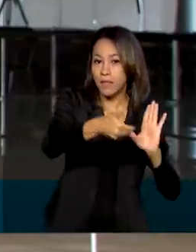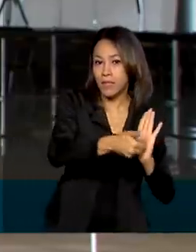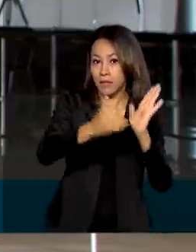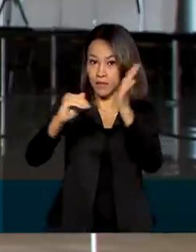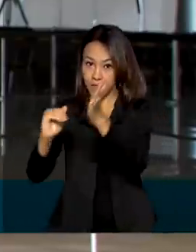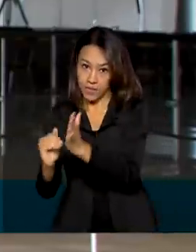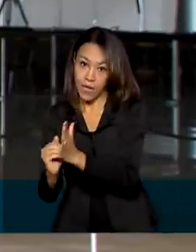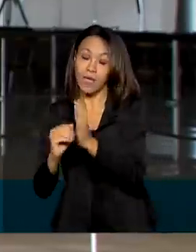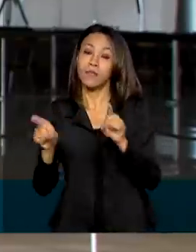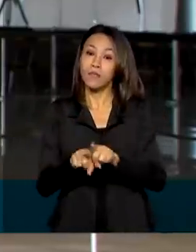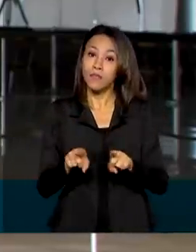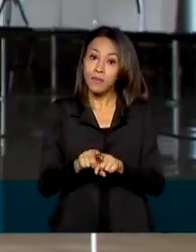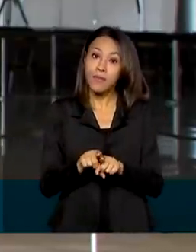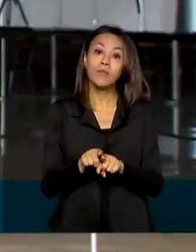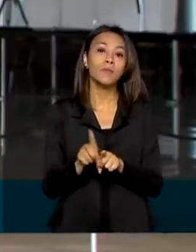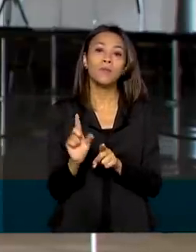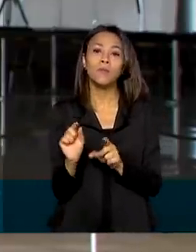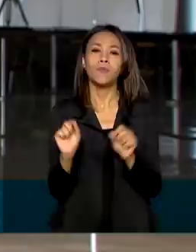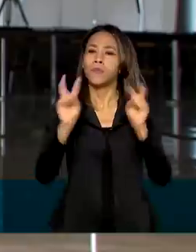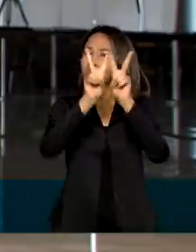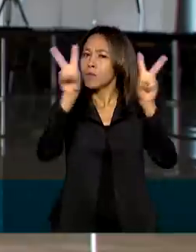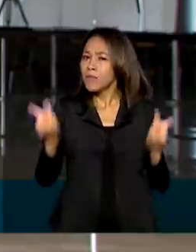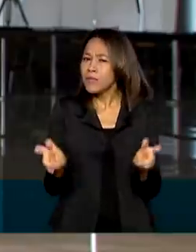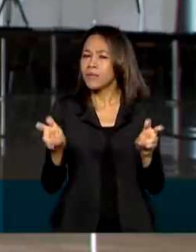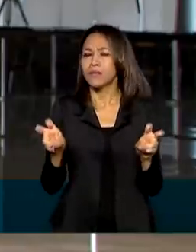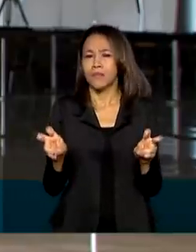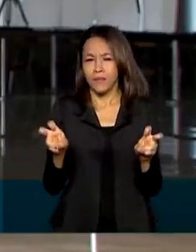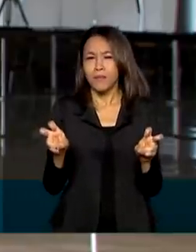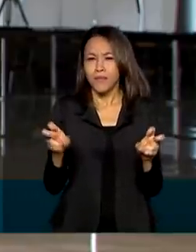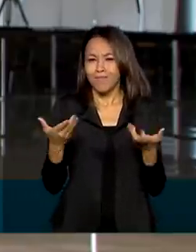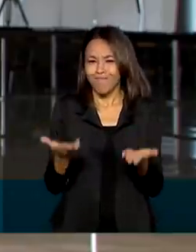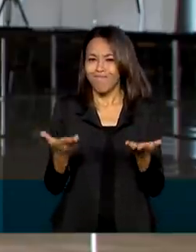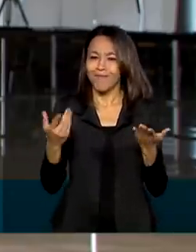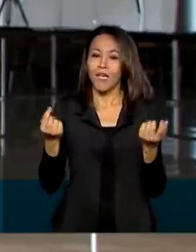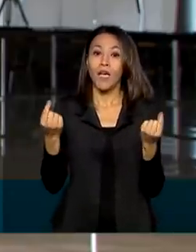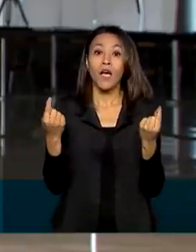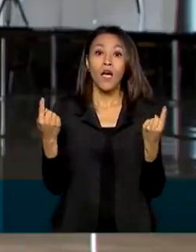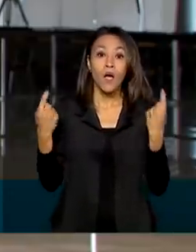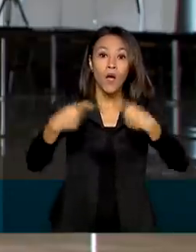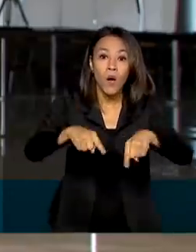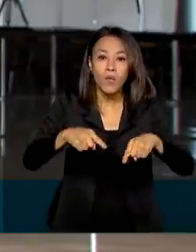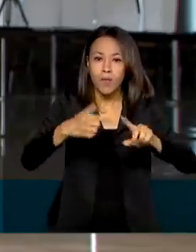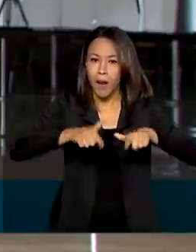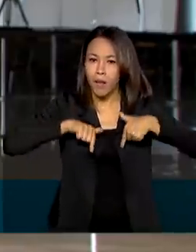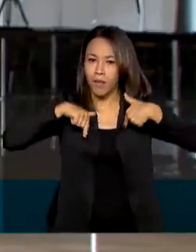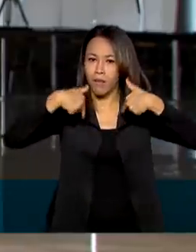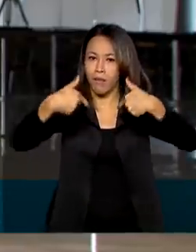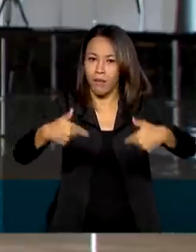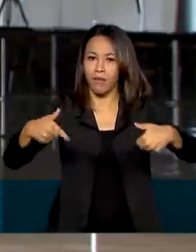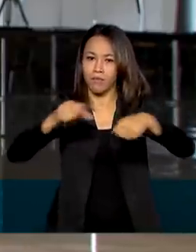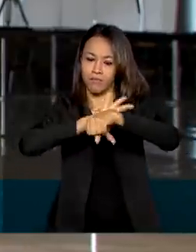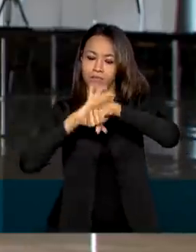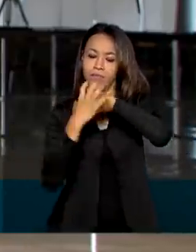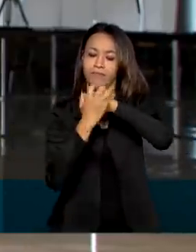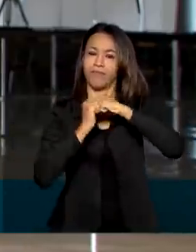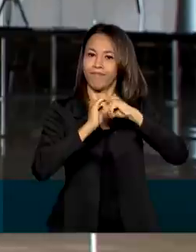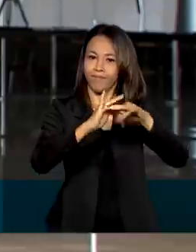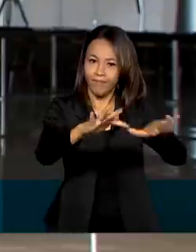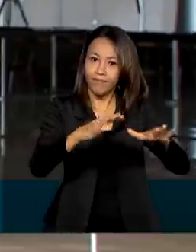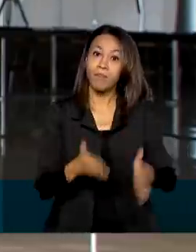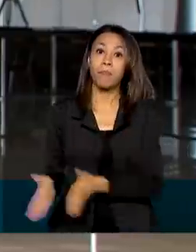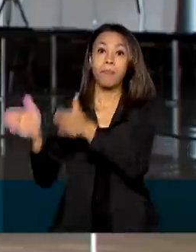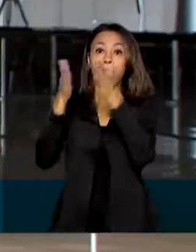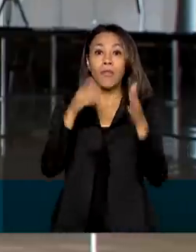Pacheco e Arthur Lira, para tratarem de assuntos relacionados ao combate da Covid-19. Também participaram dessa reunião